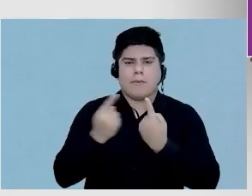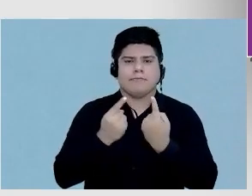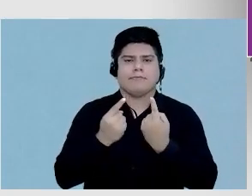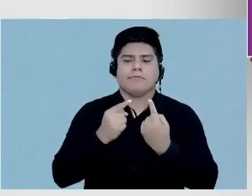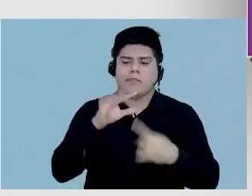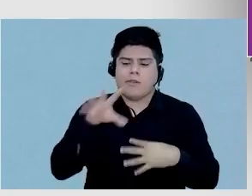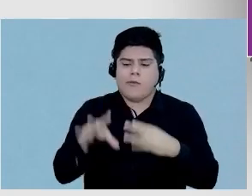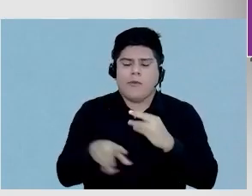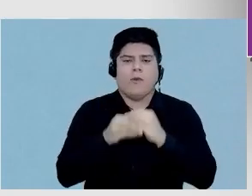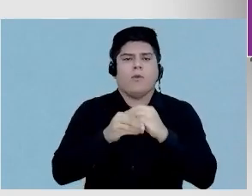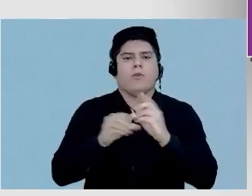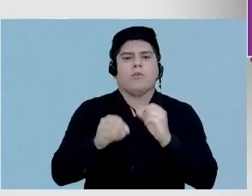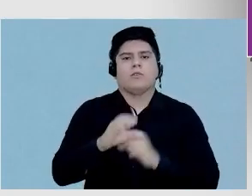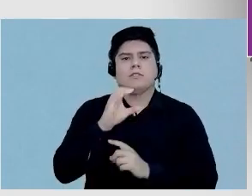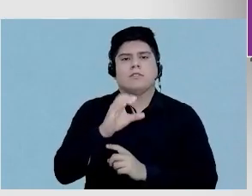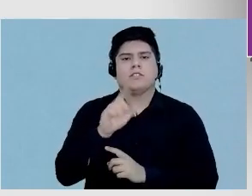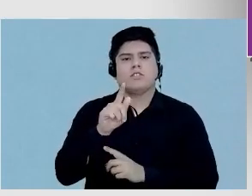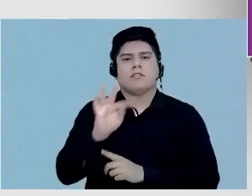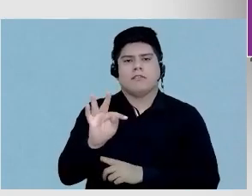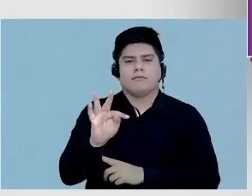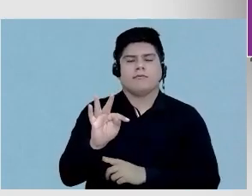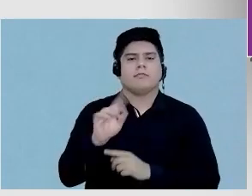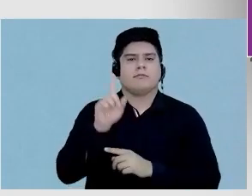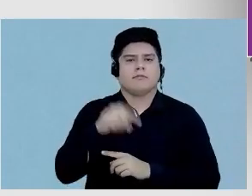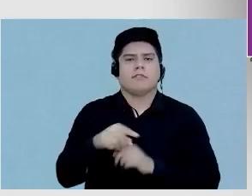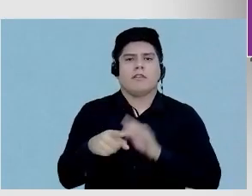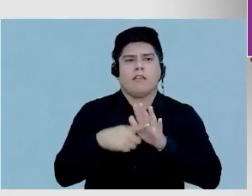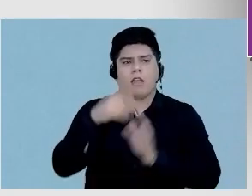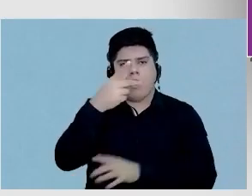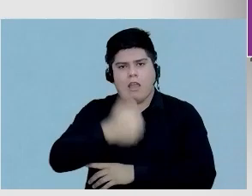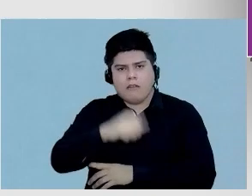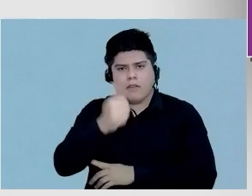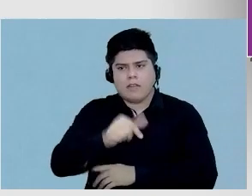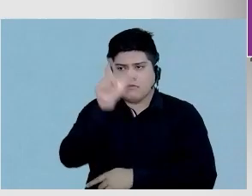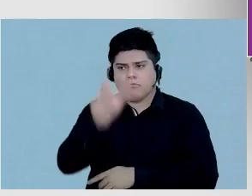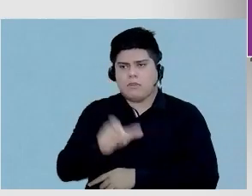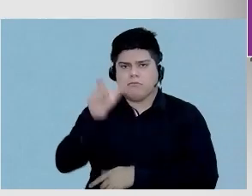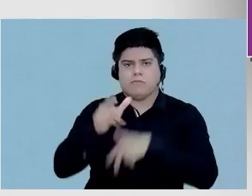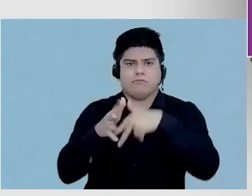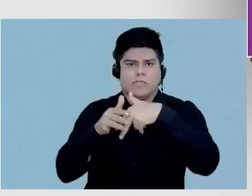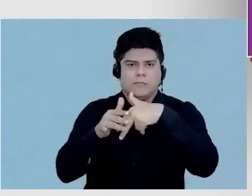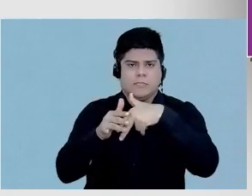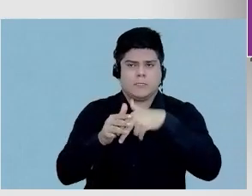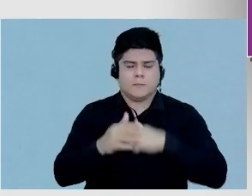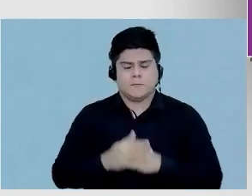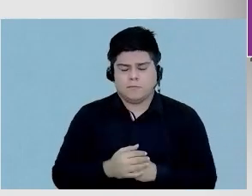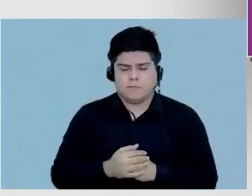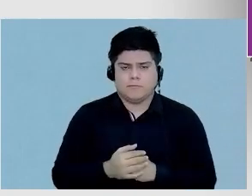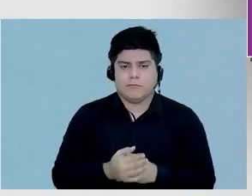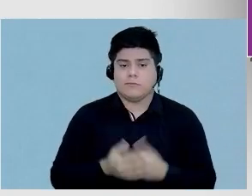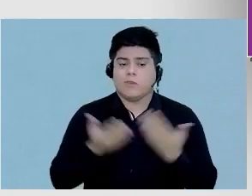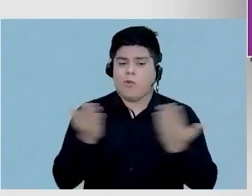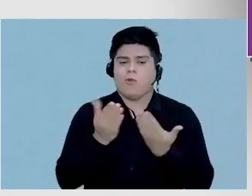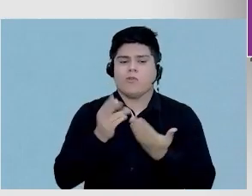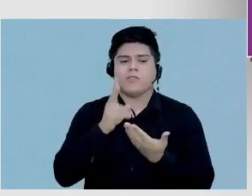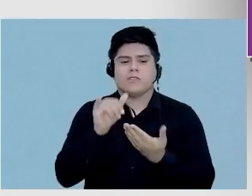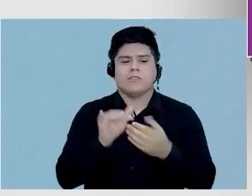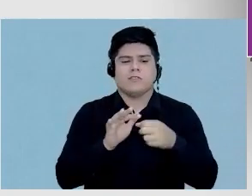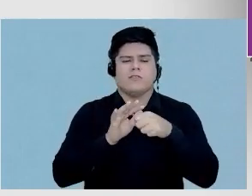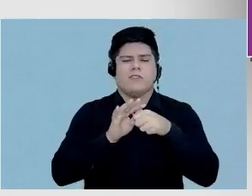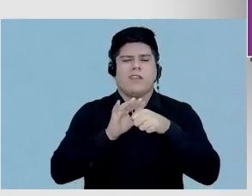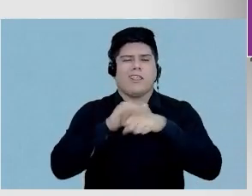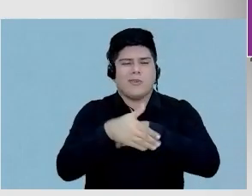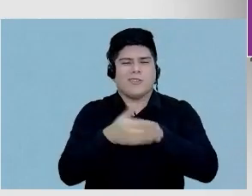do CZT para a avaliação desses pacientes. Hoje nós vamos ter uma noite de vários